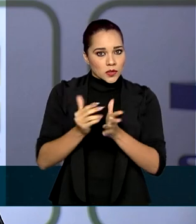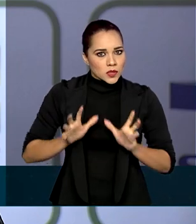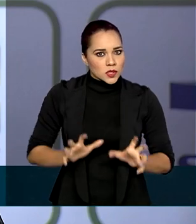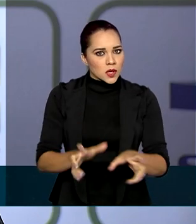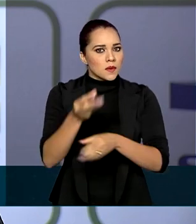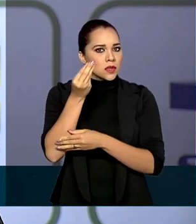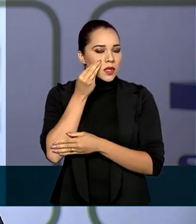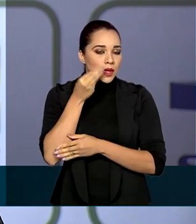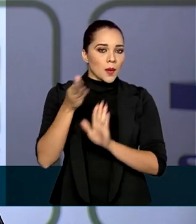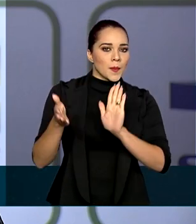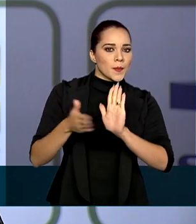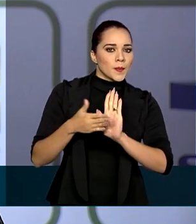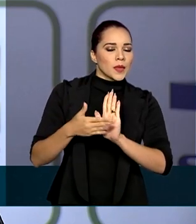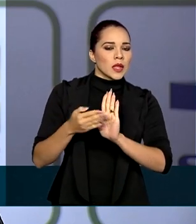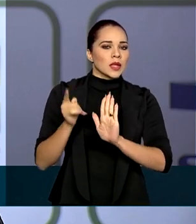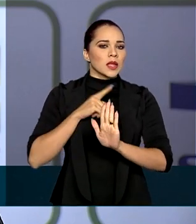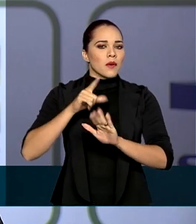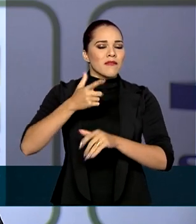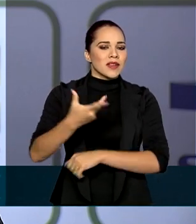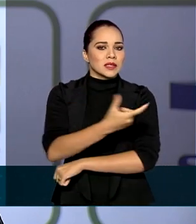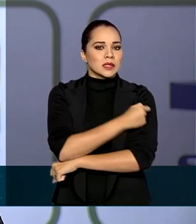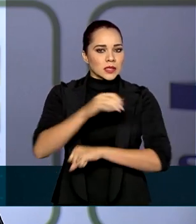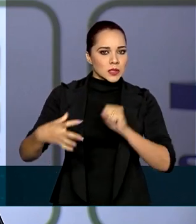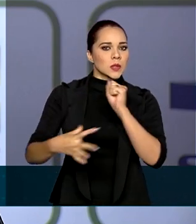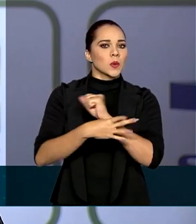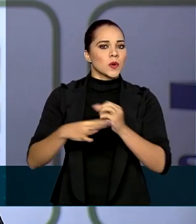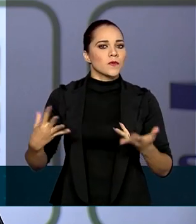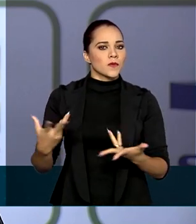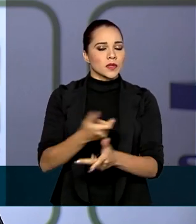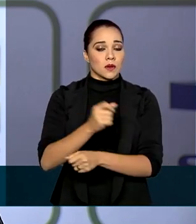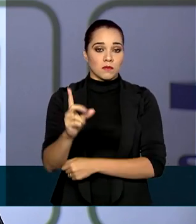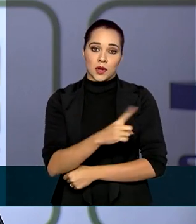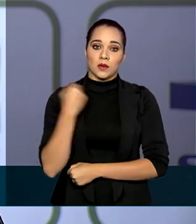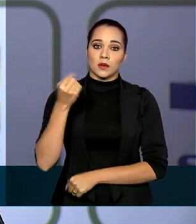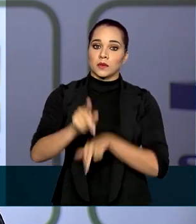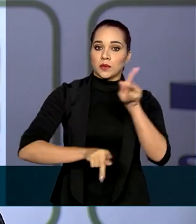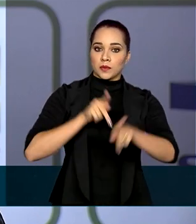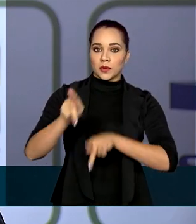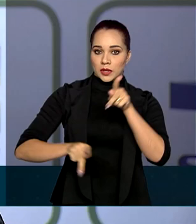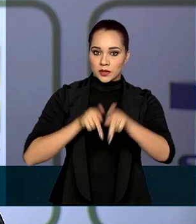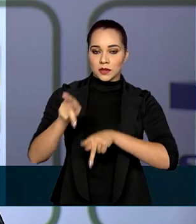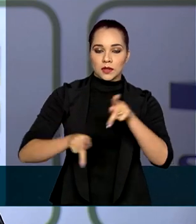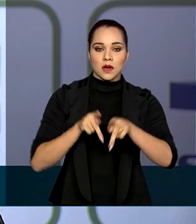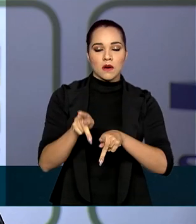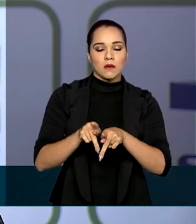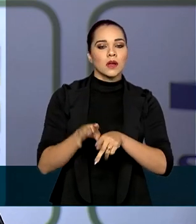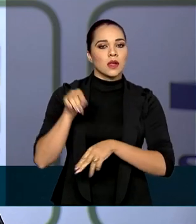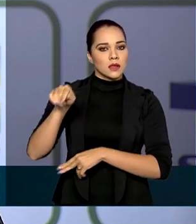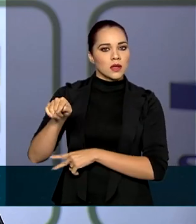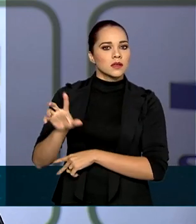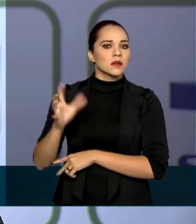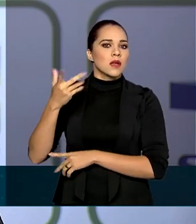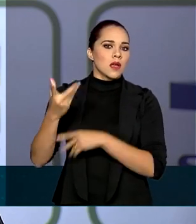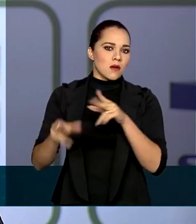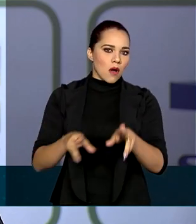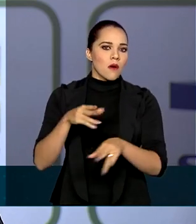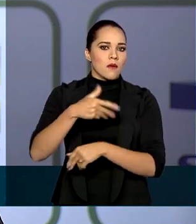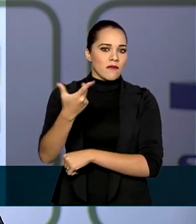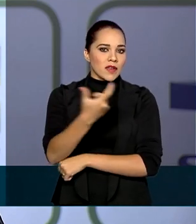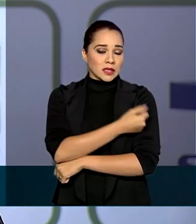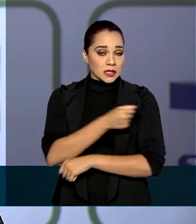tentar proporcionar vacinas seguras e eficazes para a nossa população, neste caso, com uma vacina